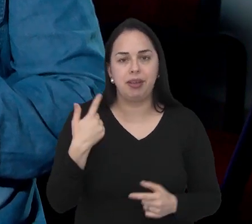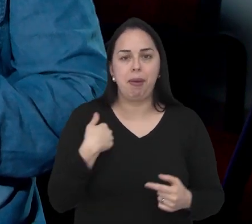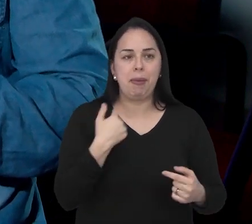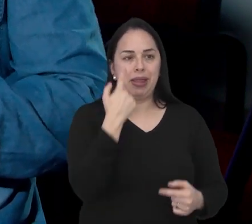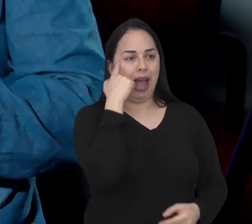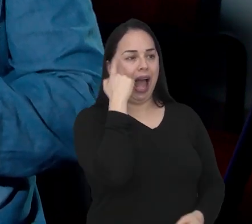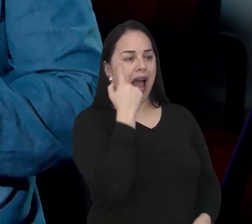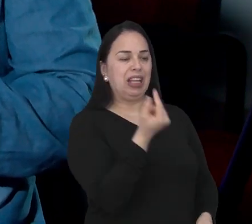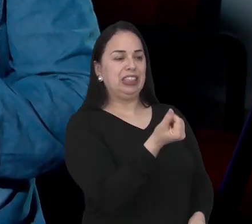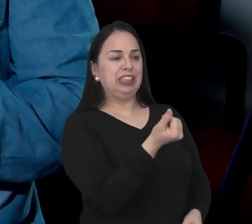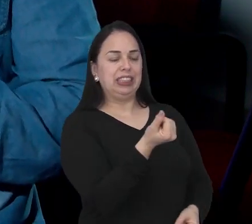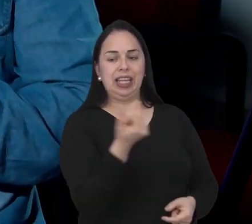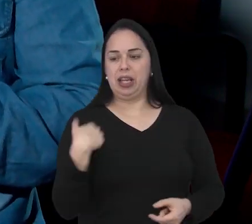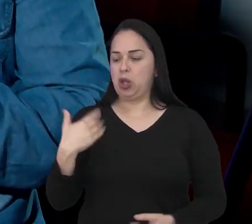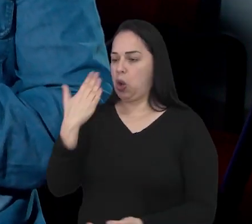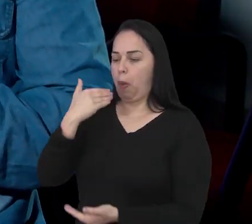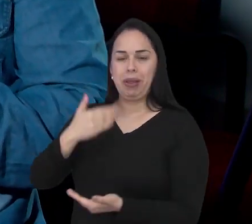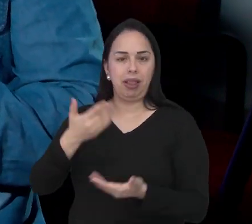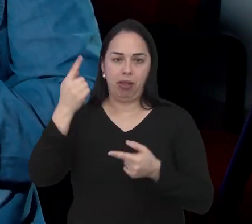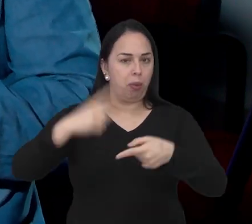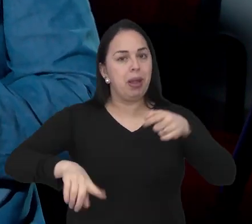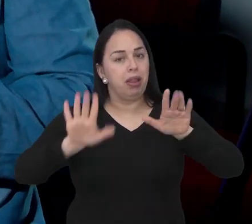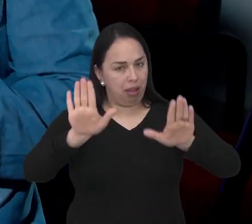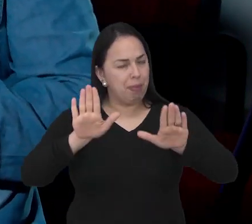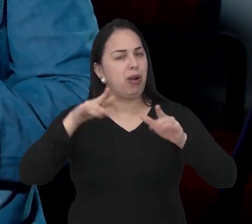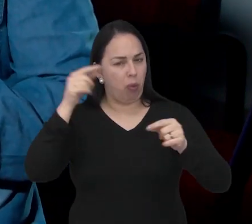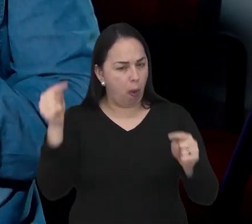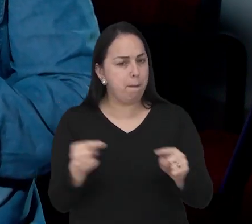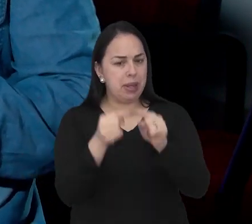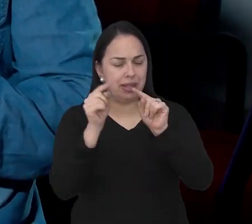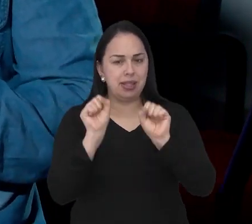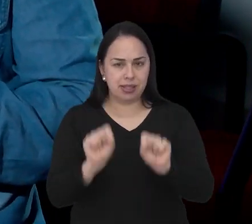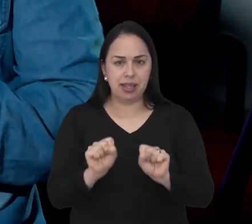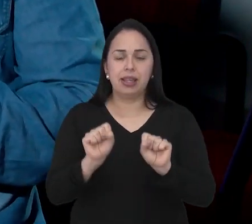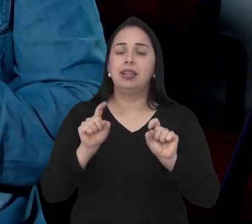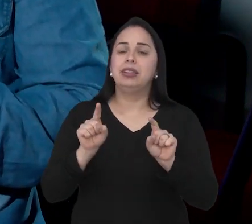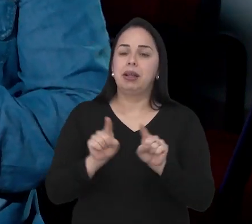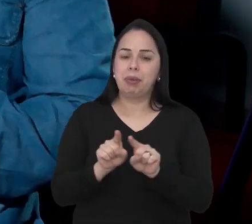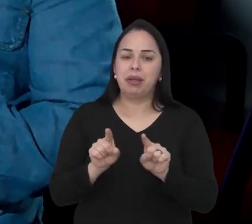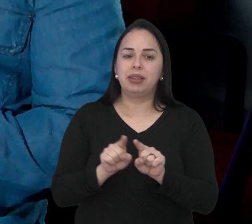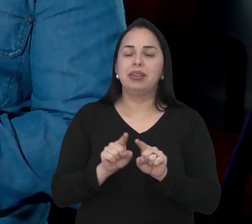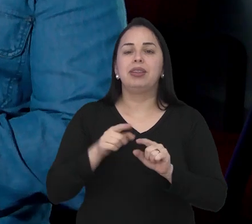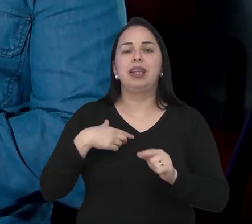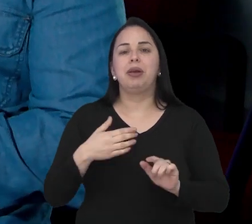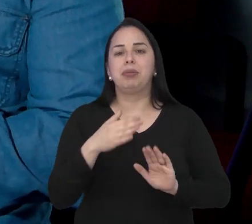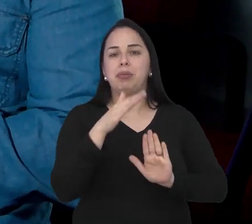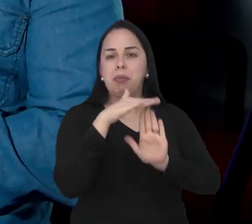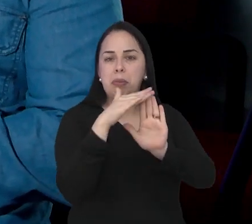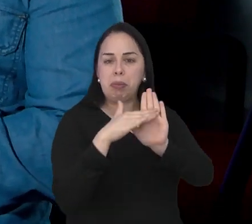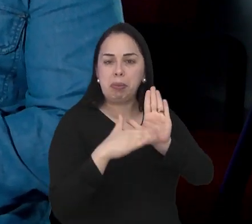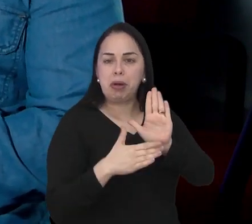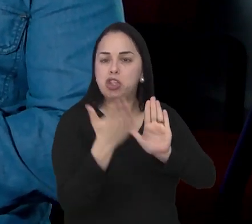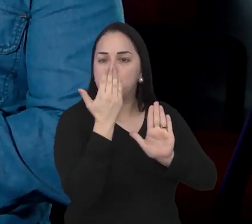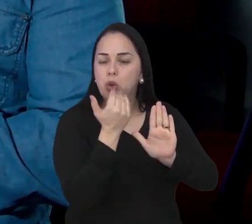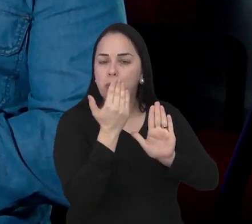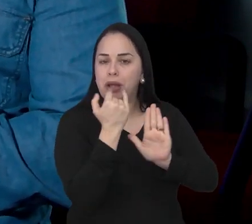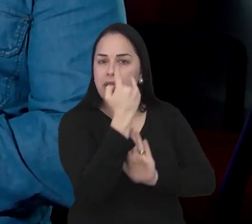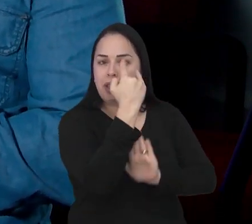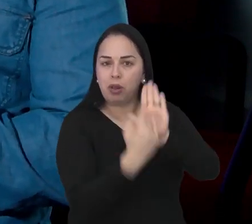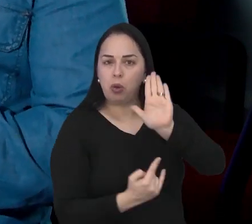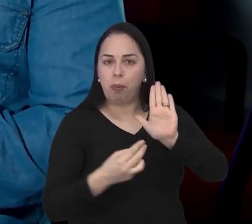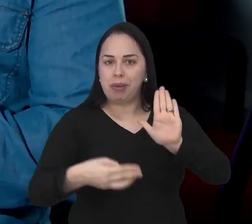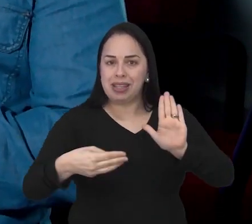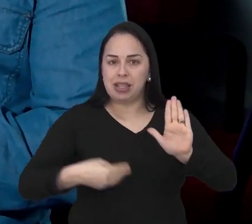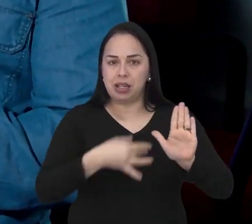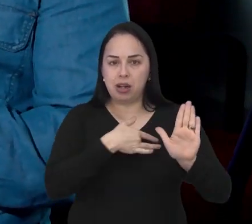comida. Pode parecer que uma coisa é distante da outra, mas não é não. Uma forma de entender isso é através do Guia Alimentar